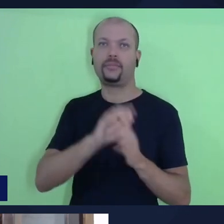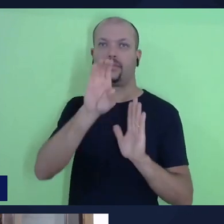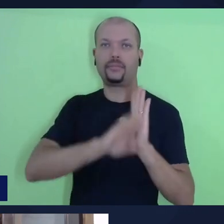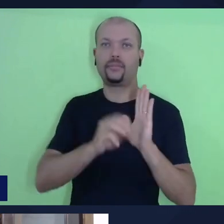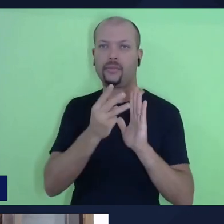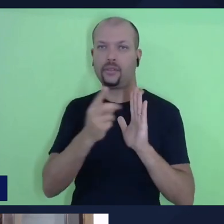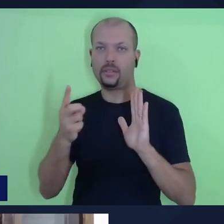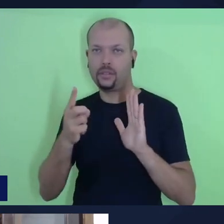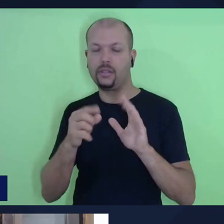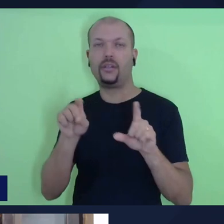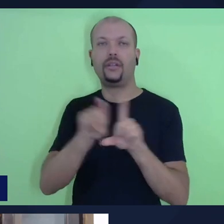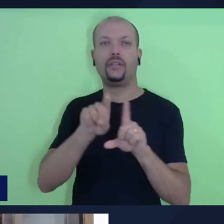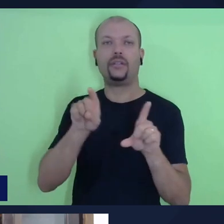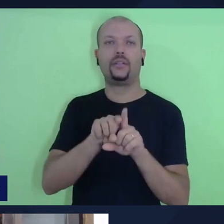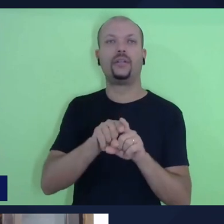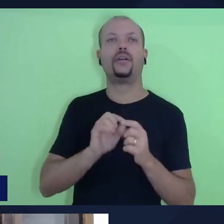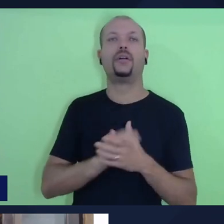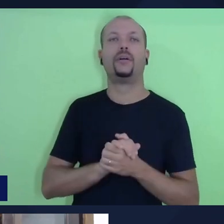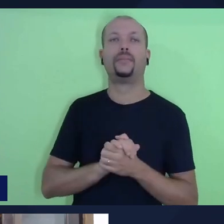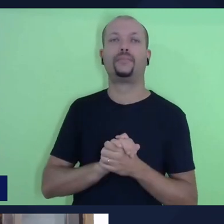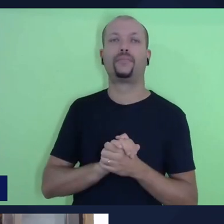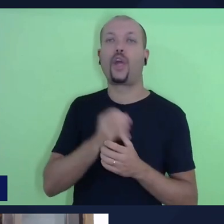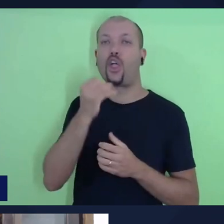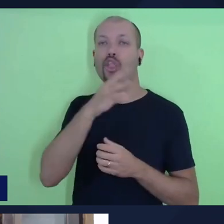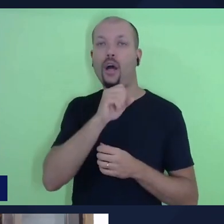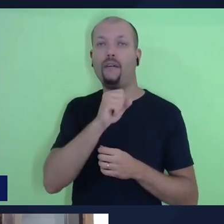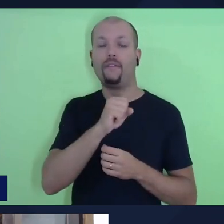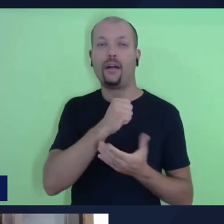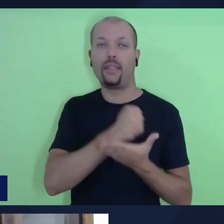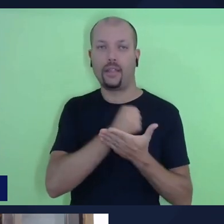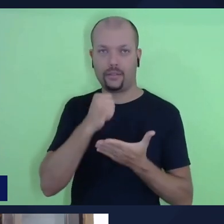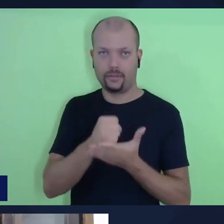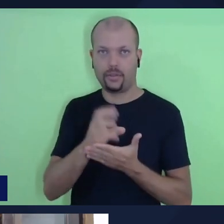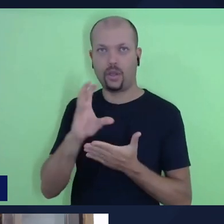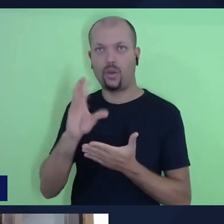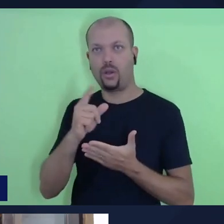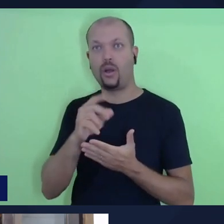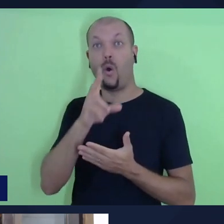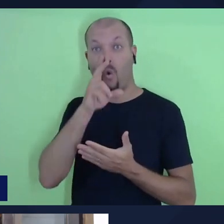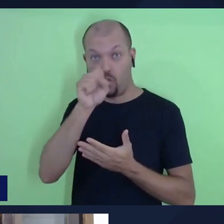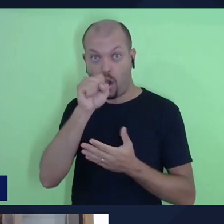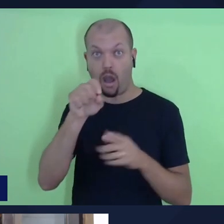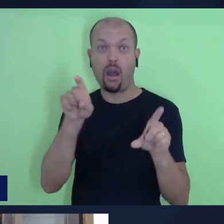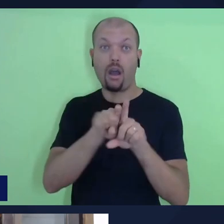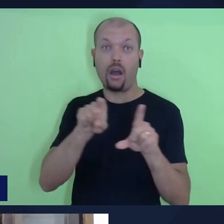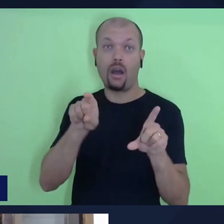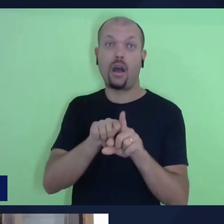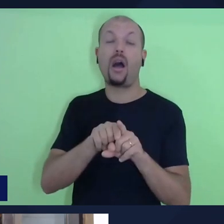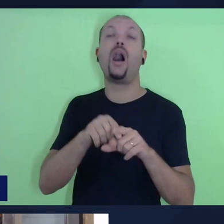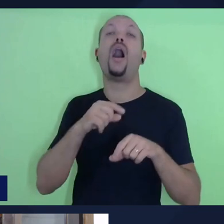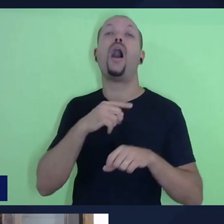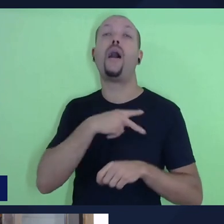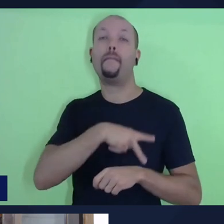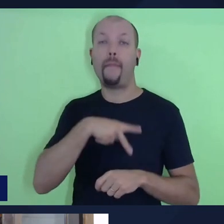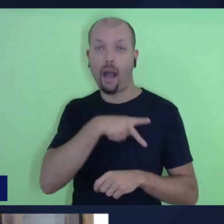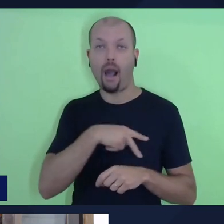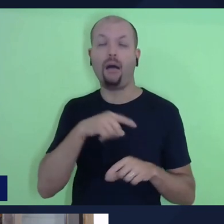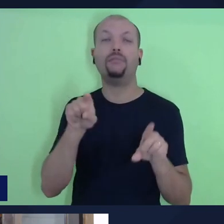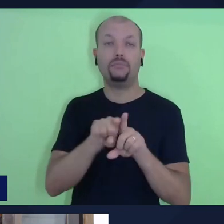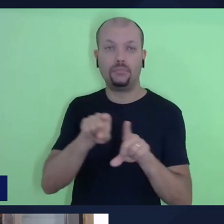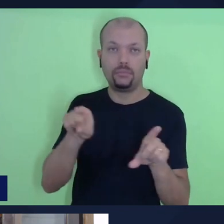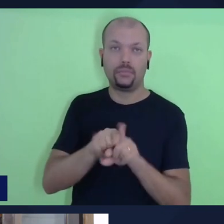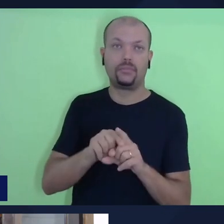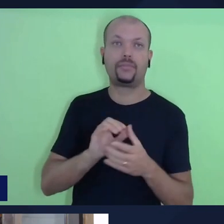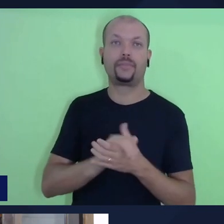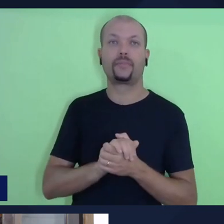dos textos do Novo Testamento. Isso vai acontecer forte nos textos paulinos e vai acontecer forte também ali